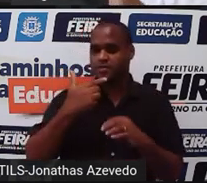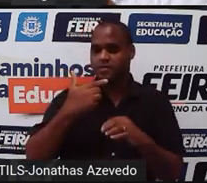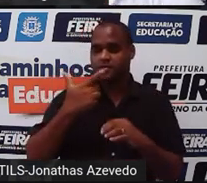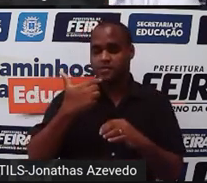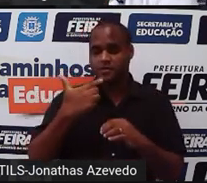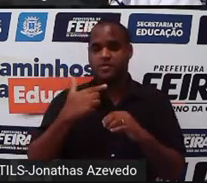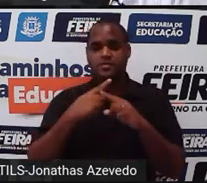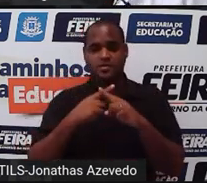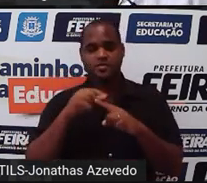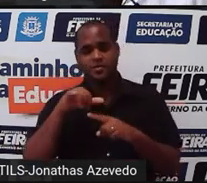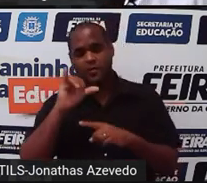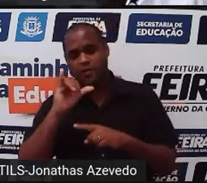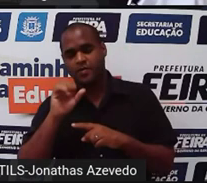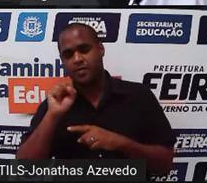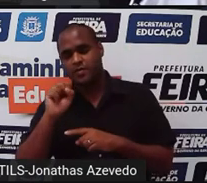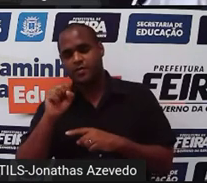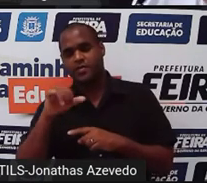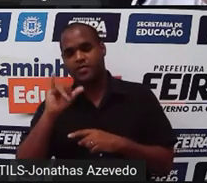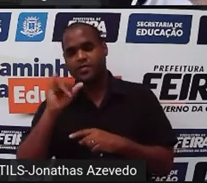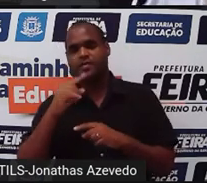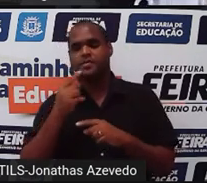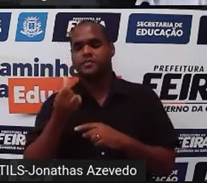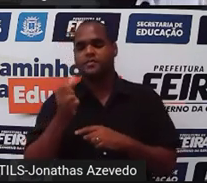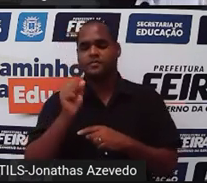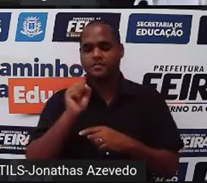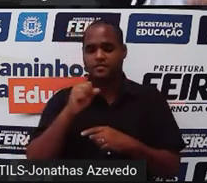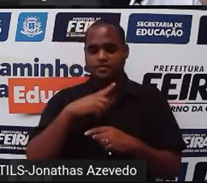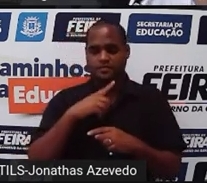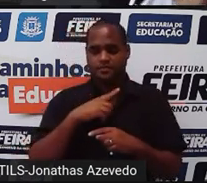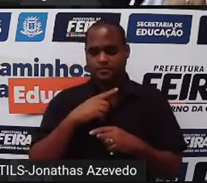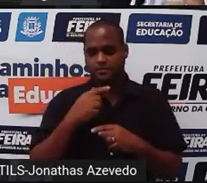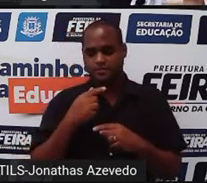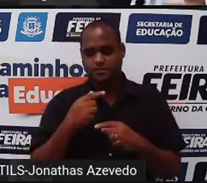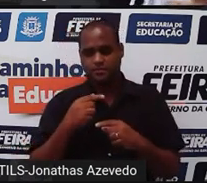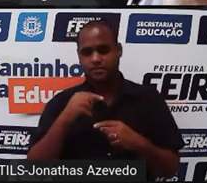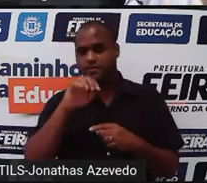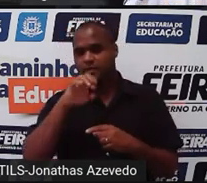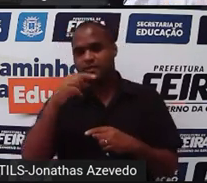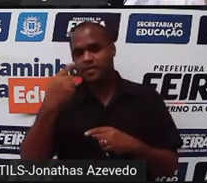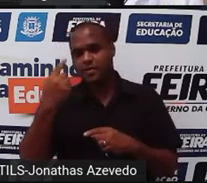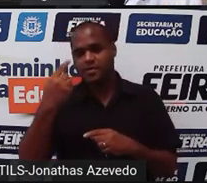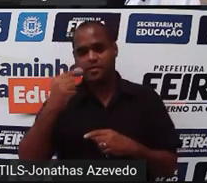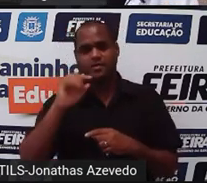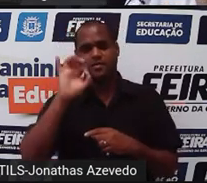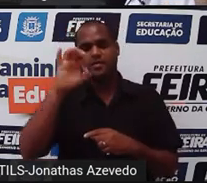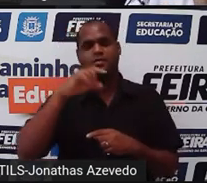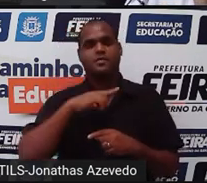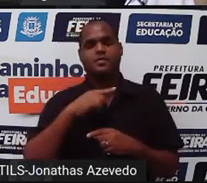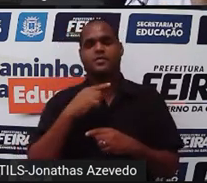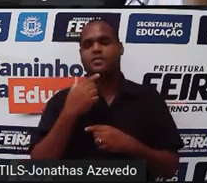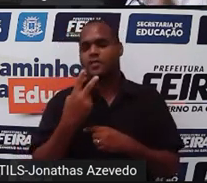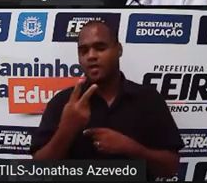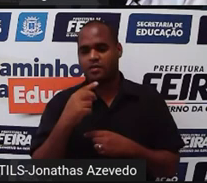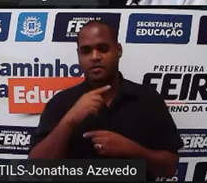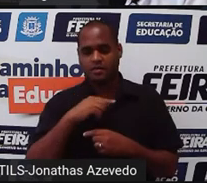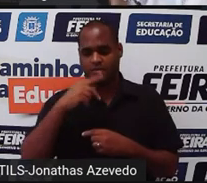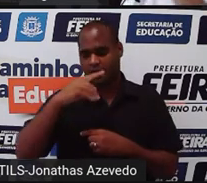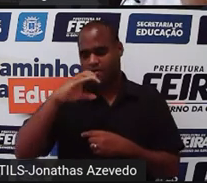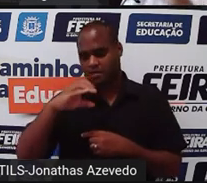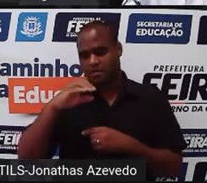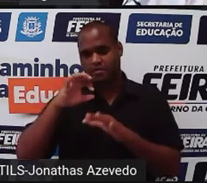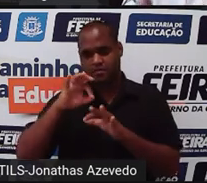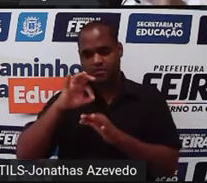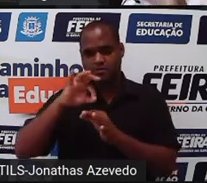mais 8y igual a 68 então uma equação do primeiro grau com duas incógnitas no plano cartesiano é uma reta